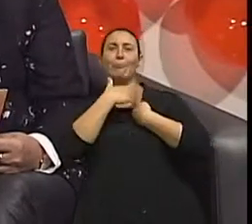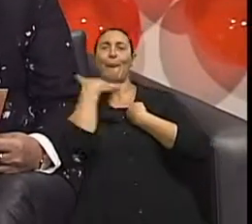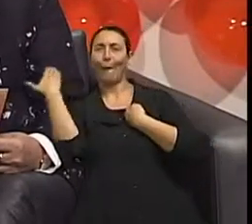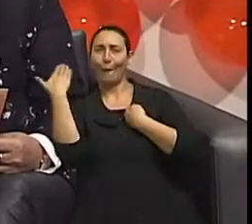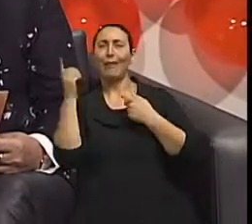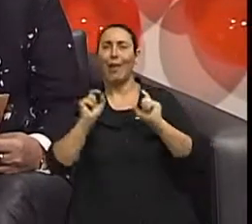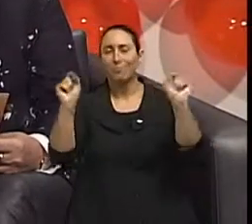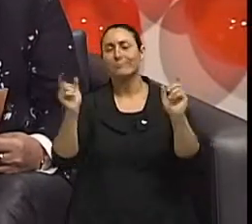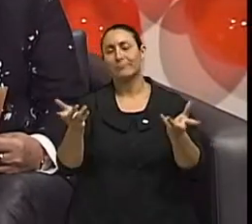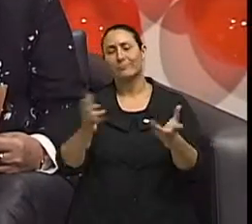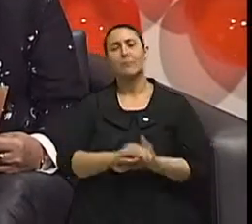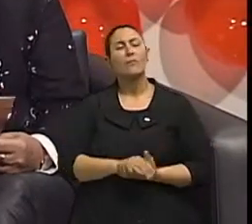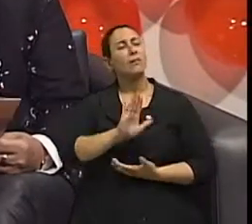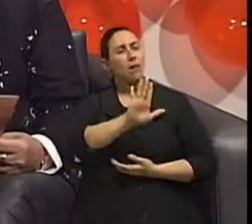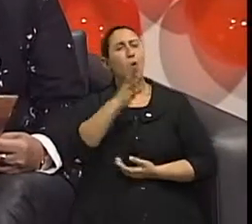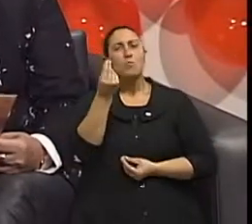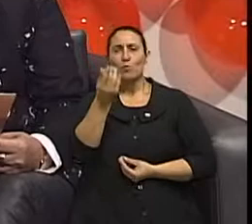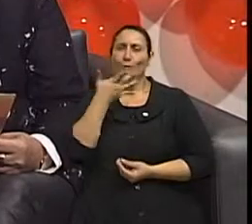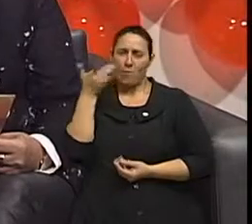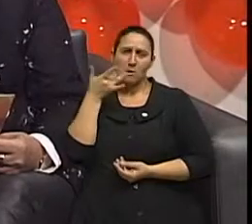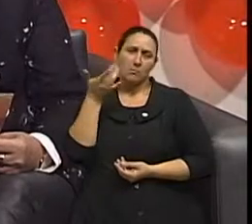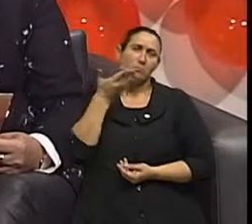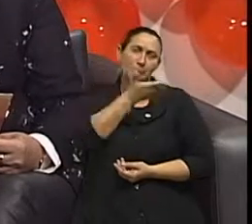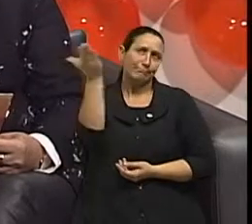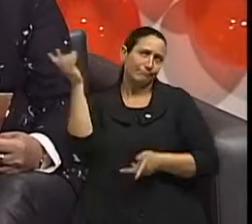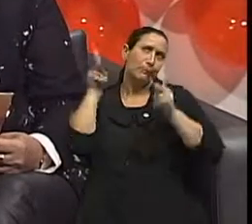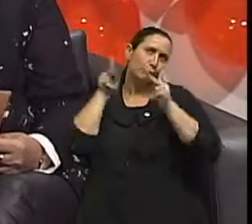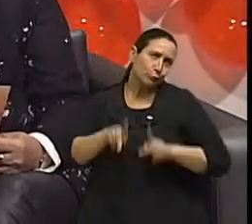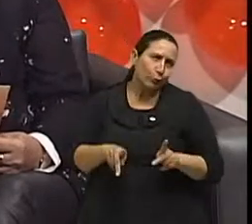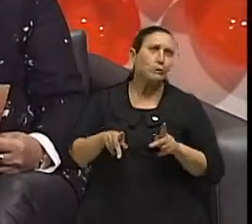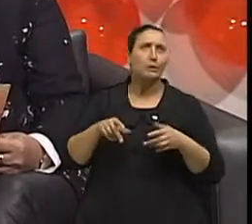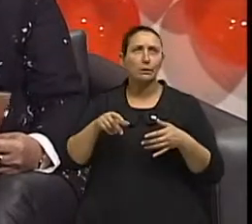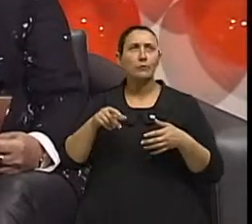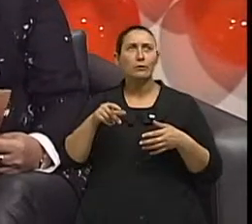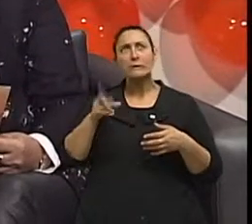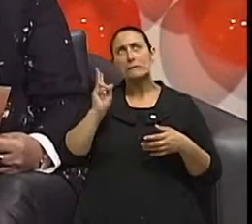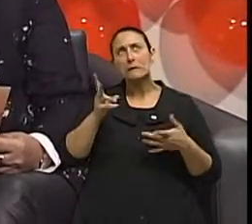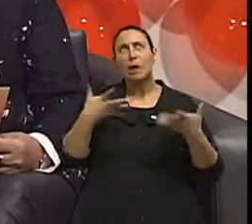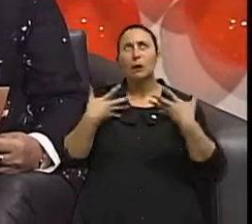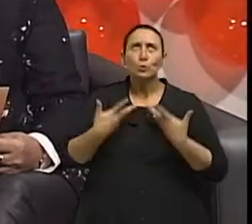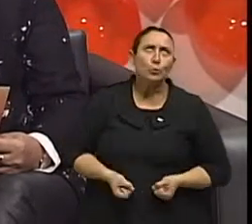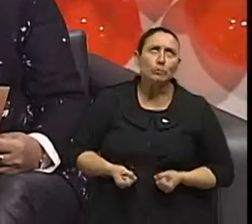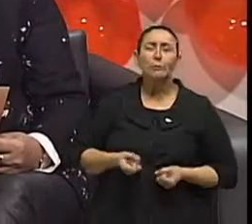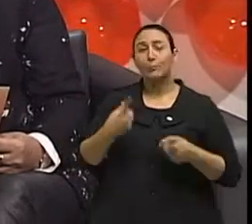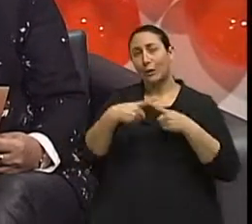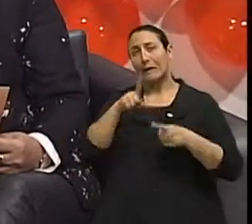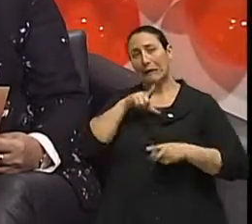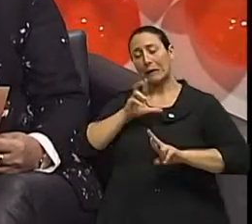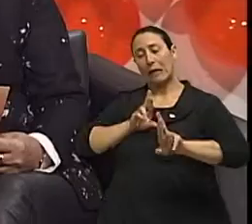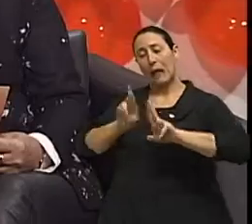muito mais fácil a gente falar para as pessoas deixarem do que elas assumirem isso. Porque existe a relação